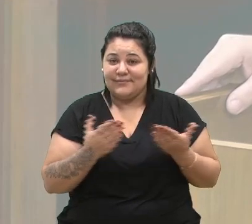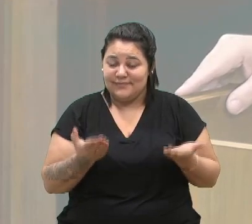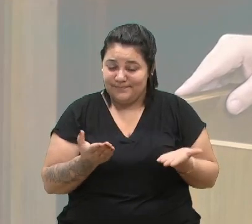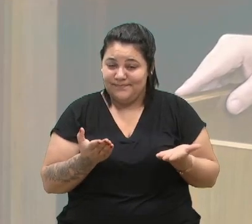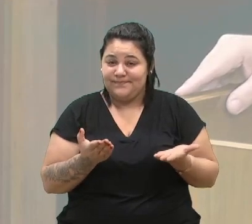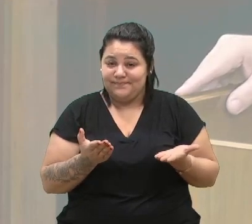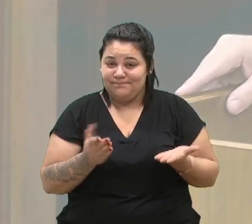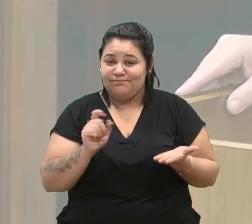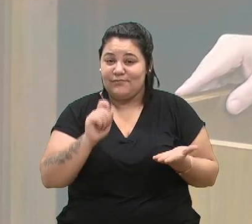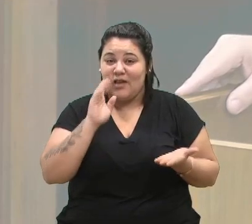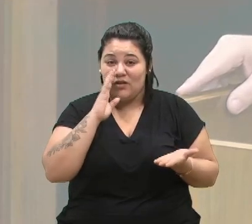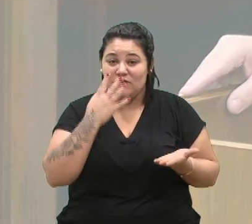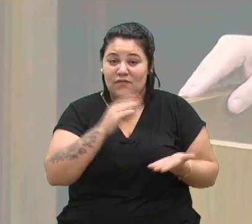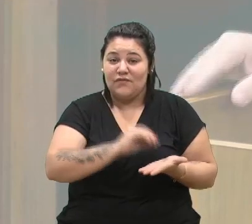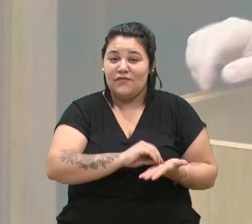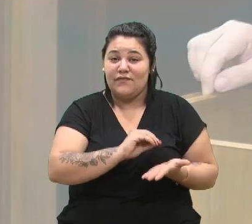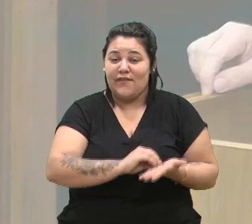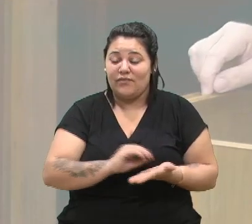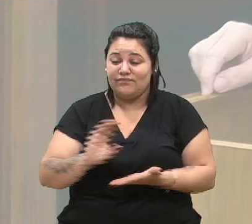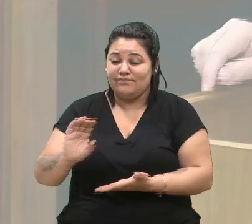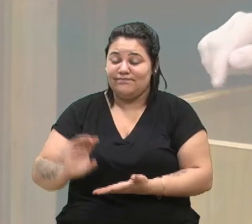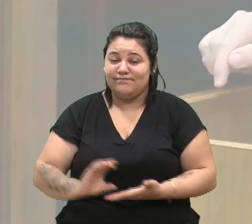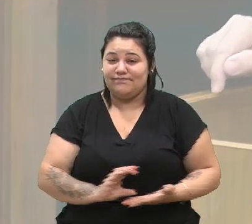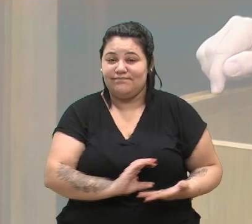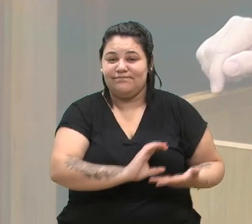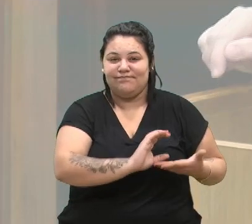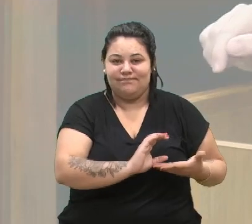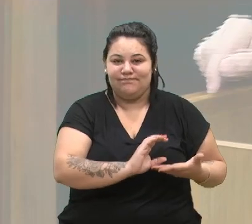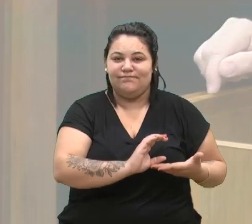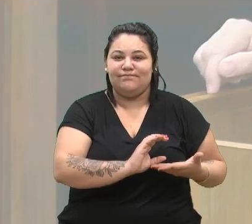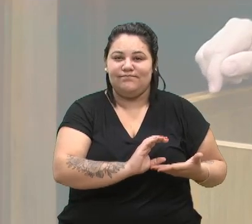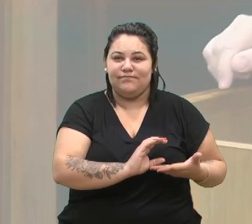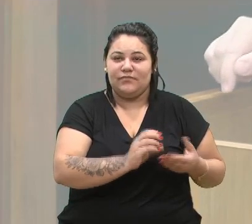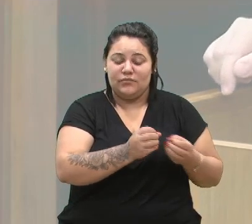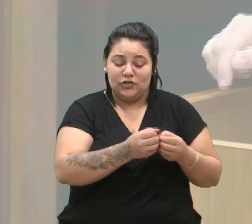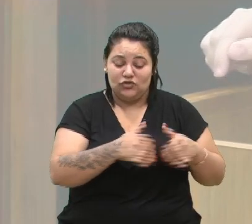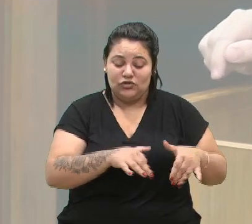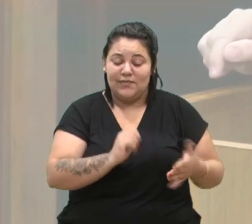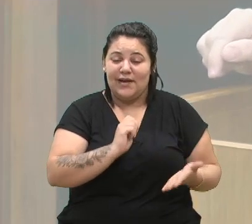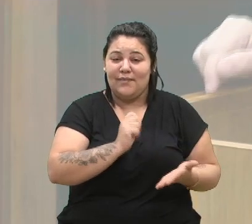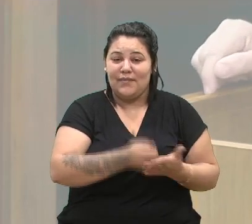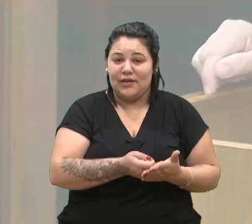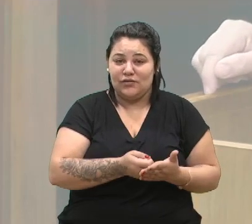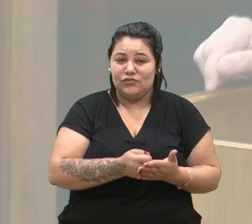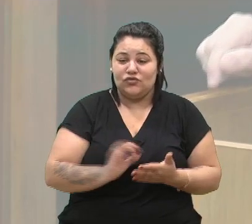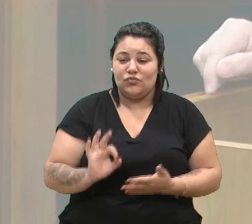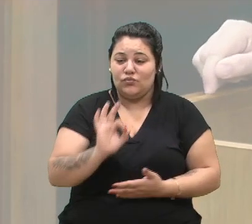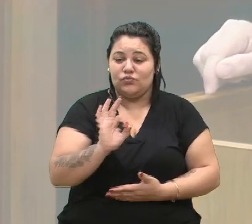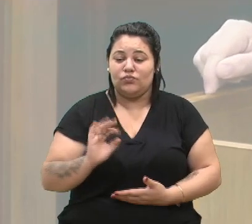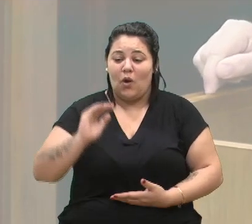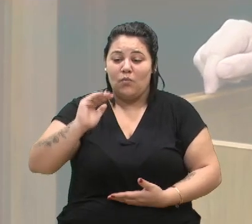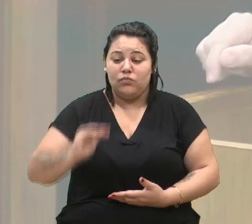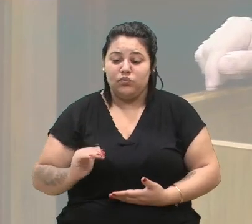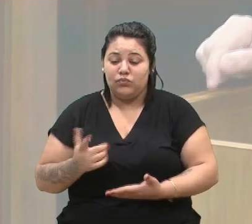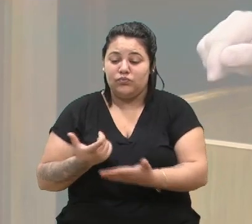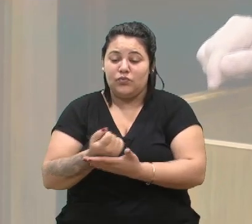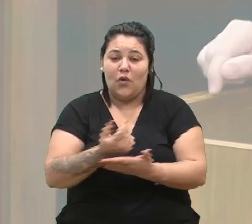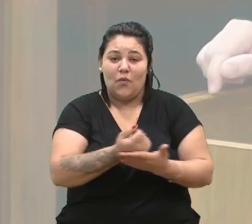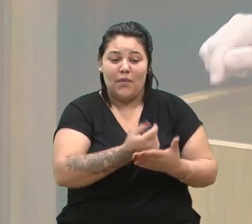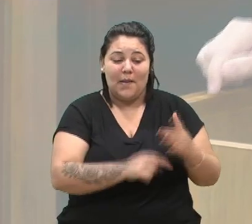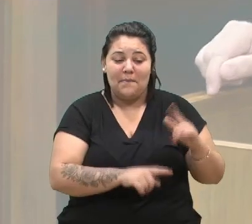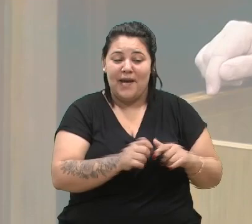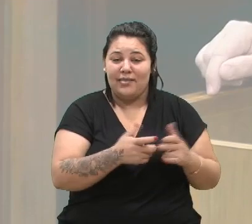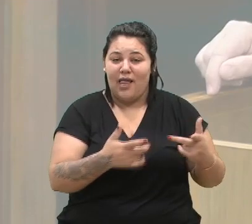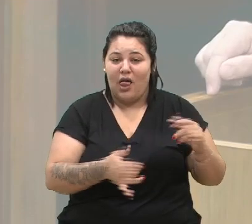de falta de recursos compromete o pagamento de bolsas, a aquisição de insumos laboratoriais e a